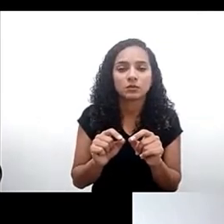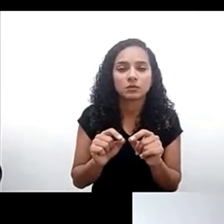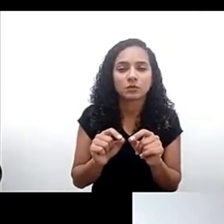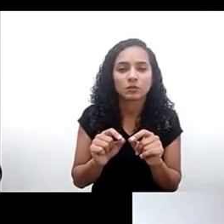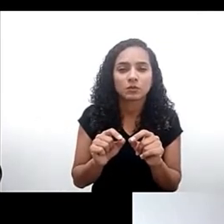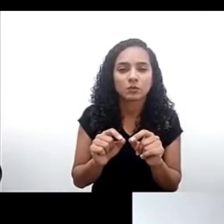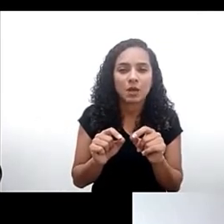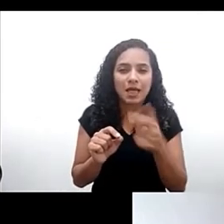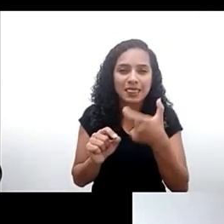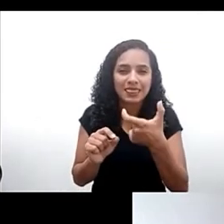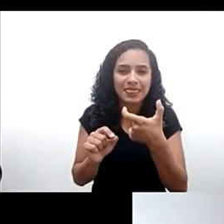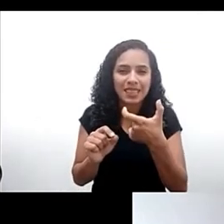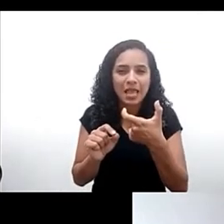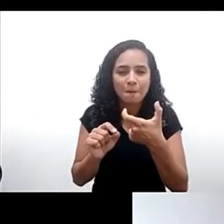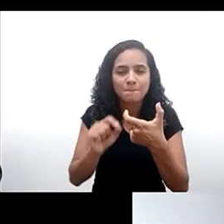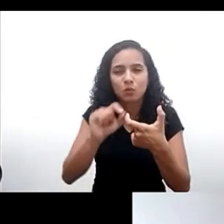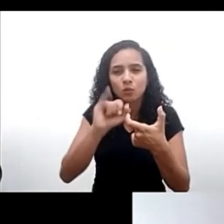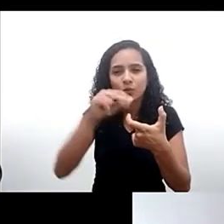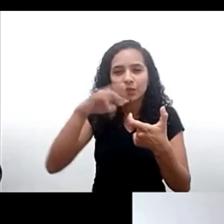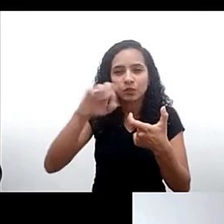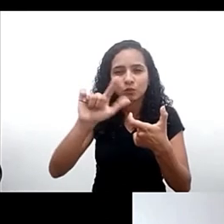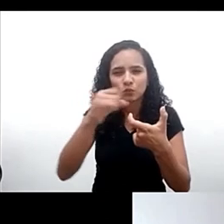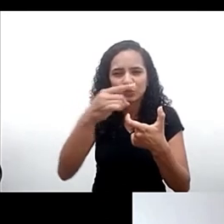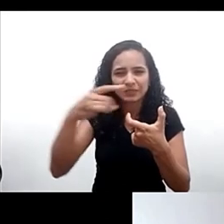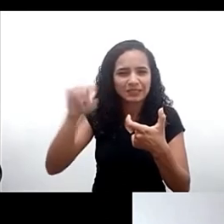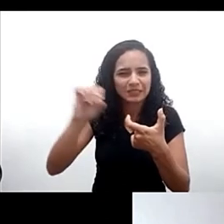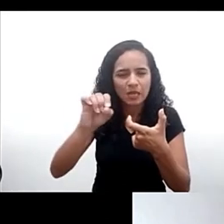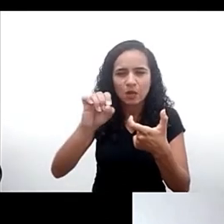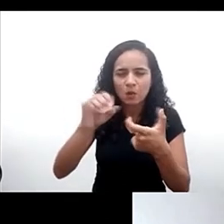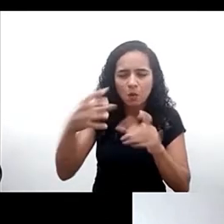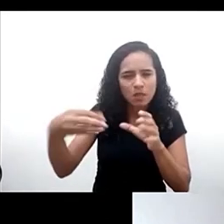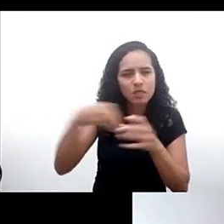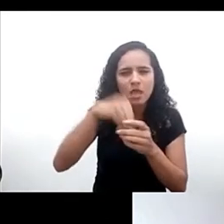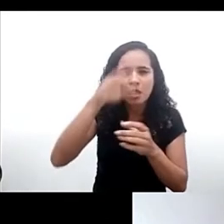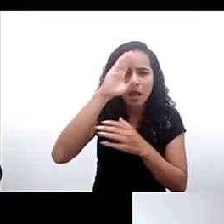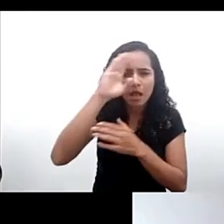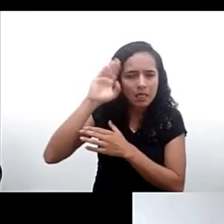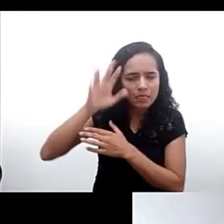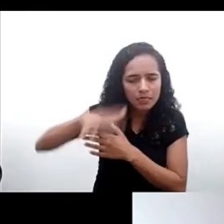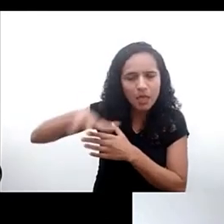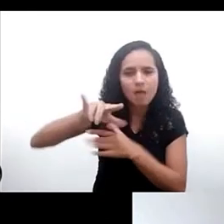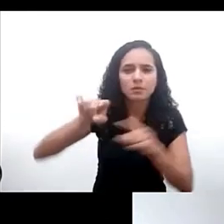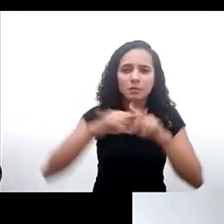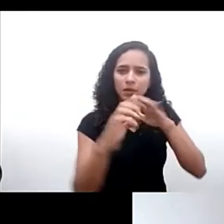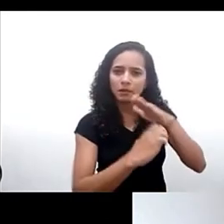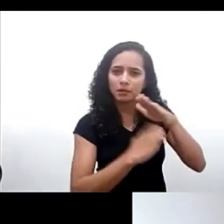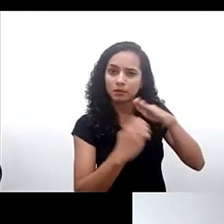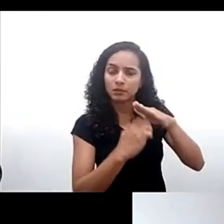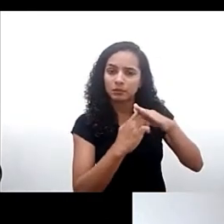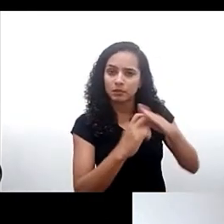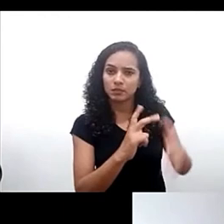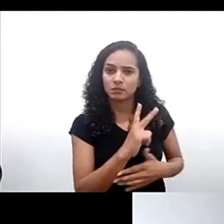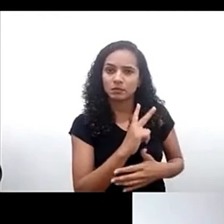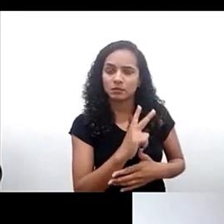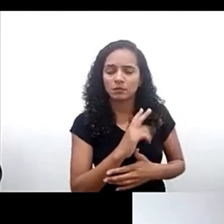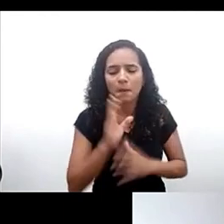manuseado aí no âmbito acadêmico das empresas privadas e implica em pensar por um lado nos sujeitos e